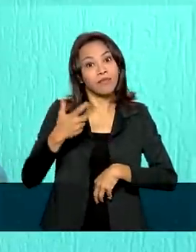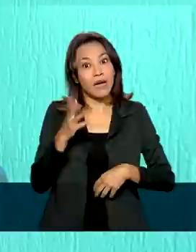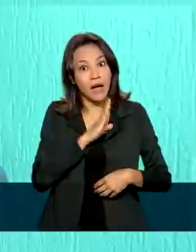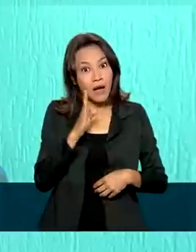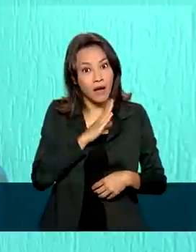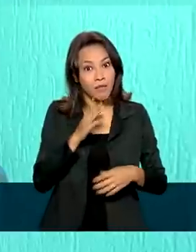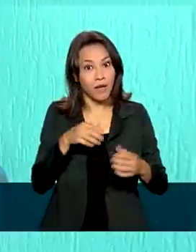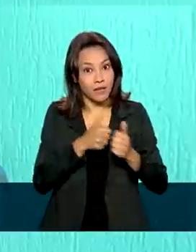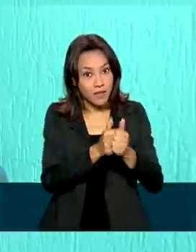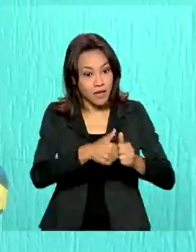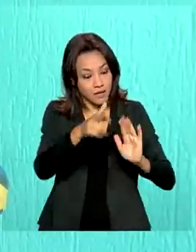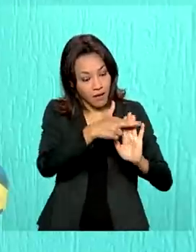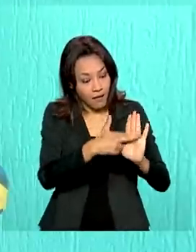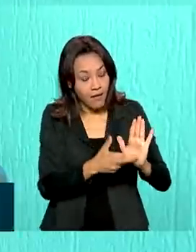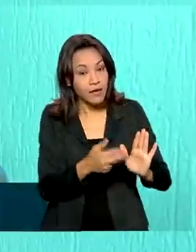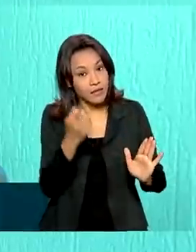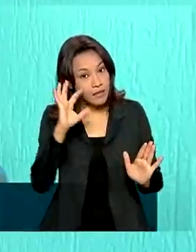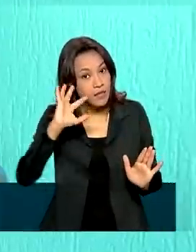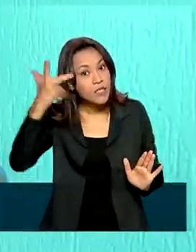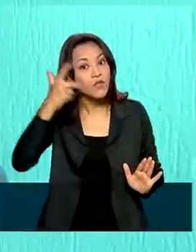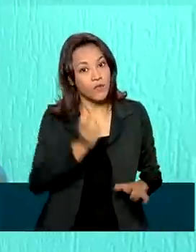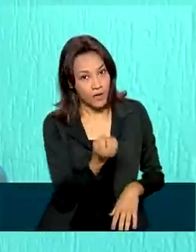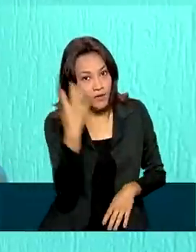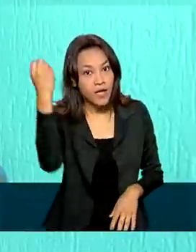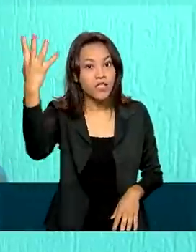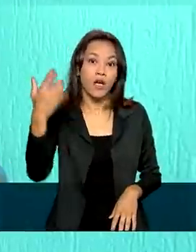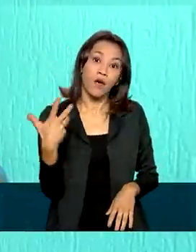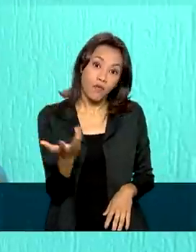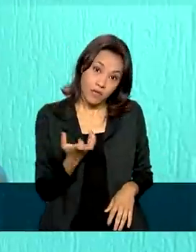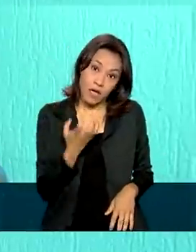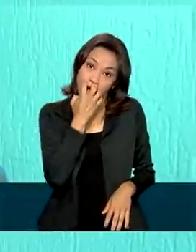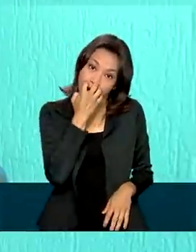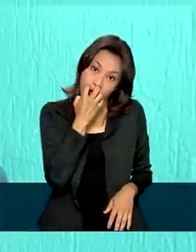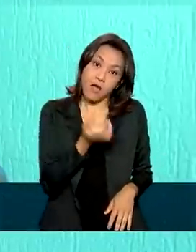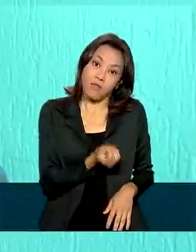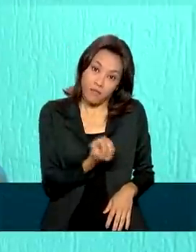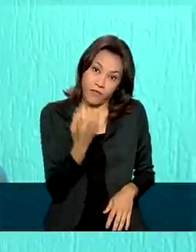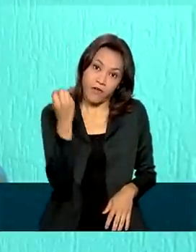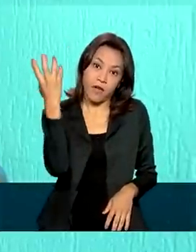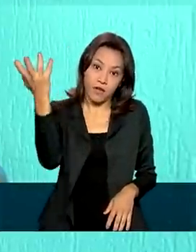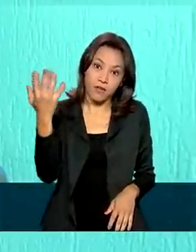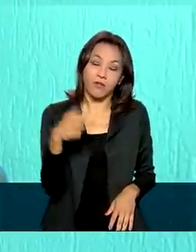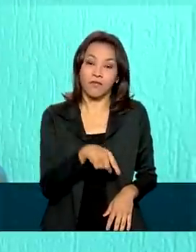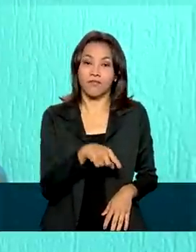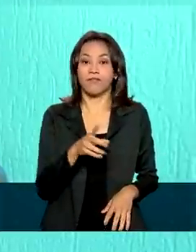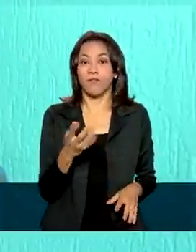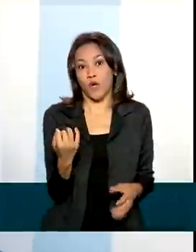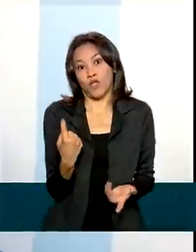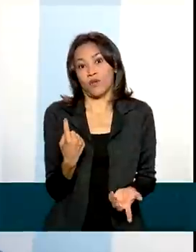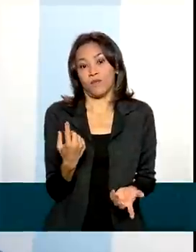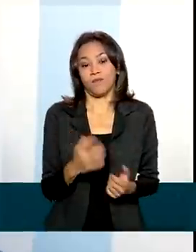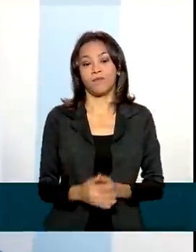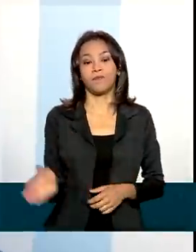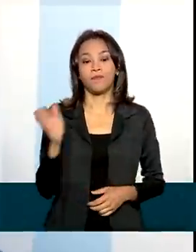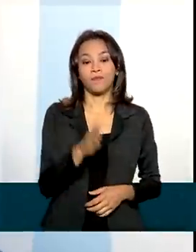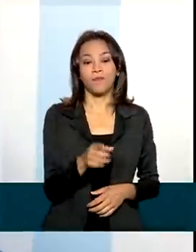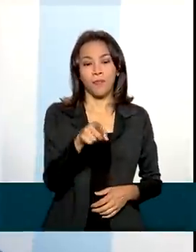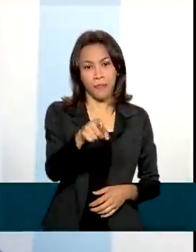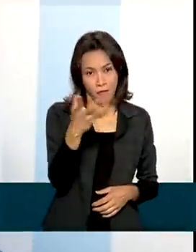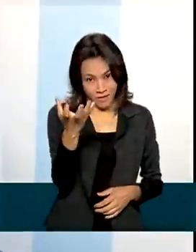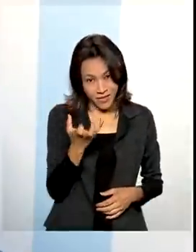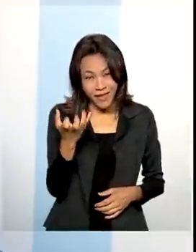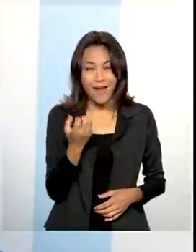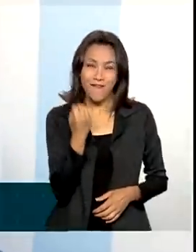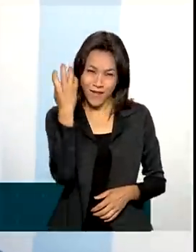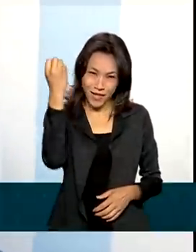ou se você vai ter que optar por uma viagem do animalzinho de forma desacompanhada, onde ele viajaria sozinho. Se você pretende fazer